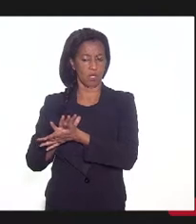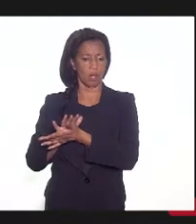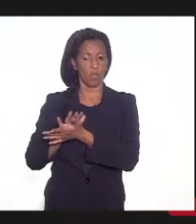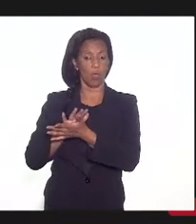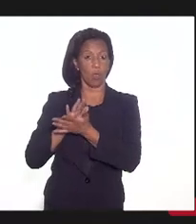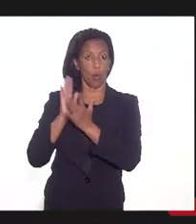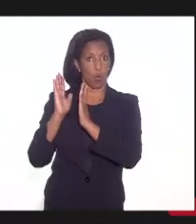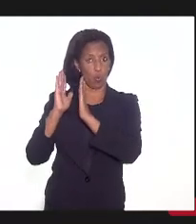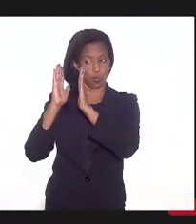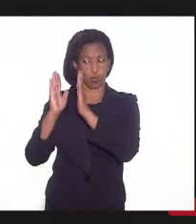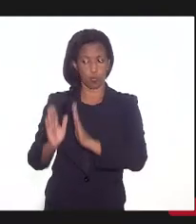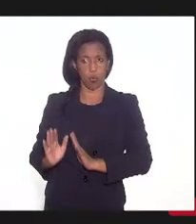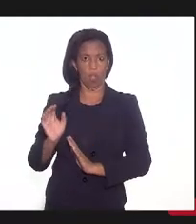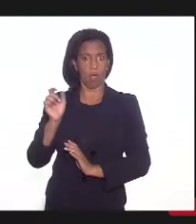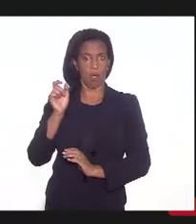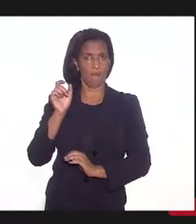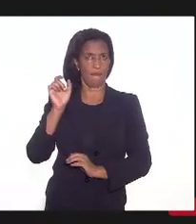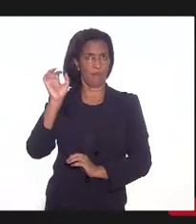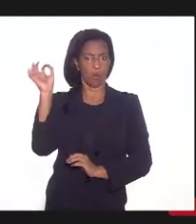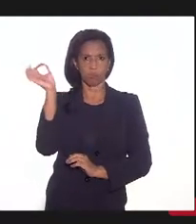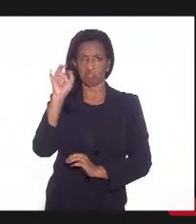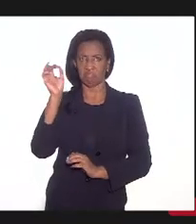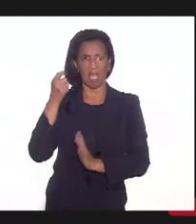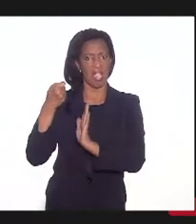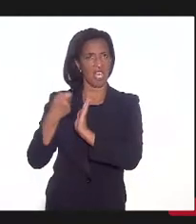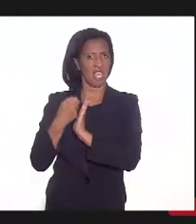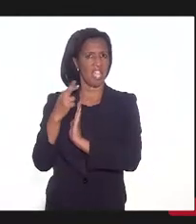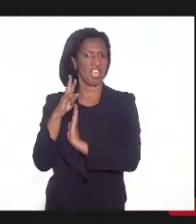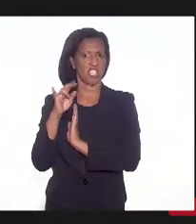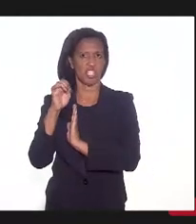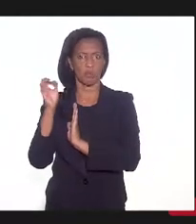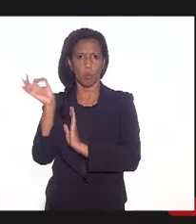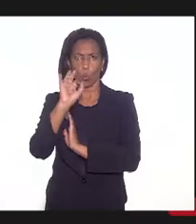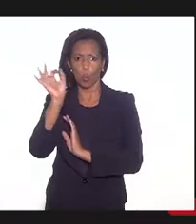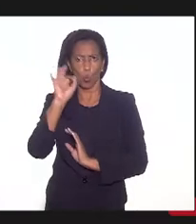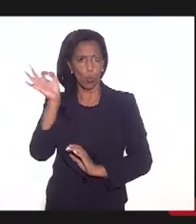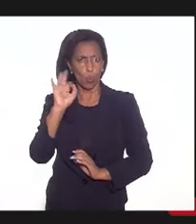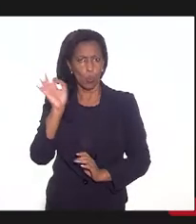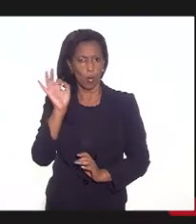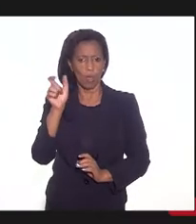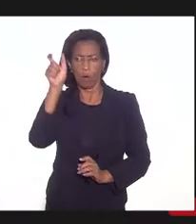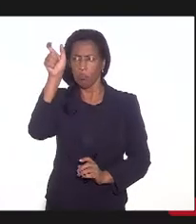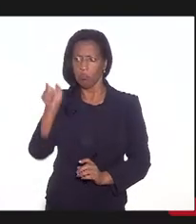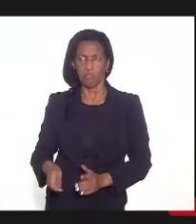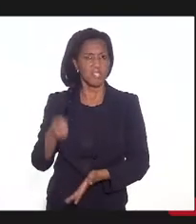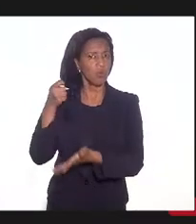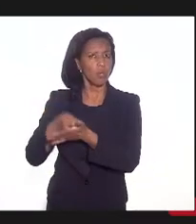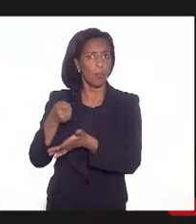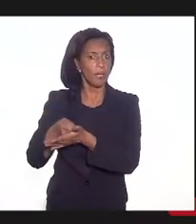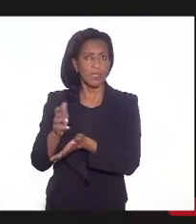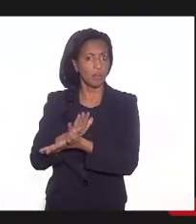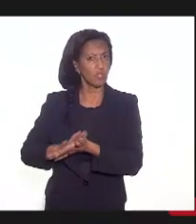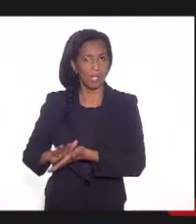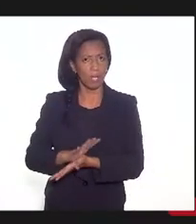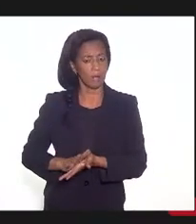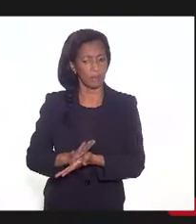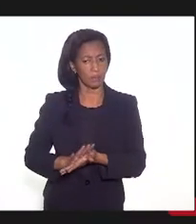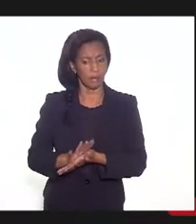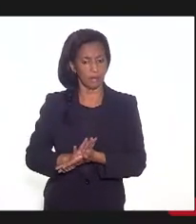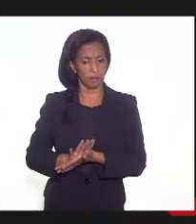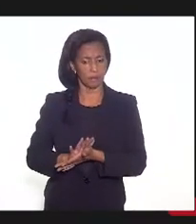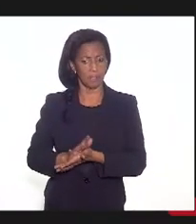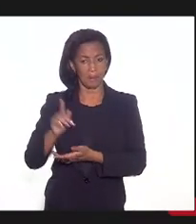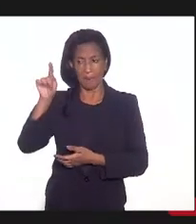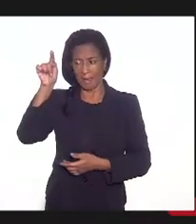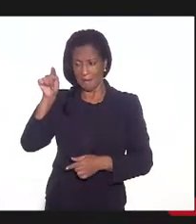sem nenhum regime, você não tem obrigação nenhuma, mas aqui embaixo,